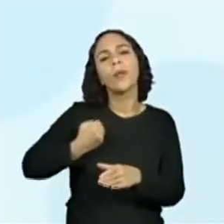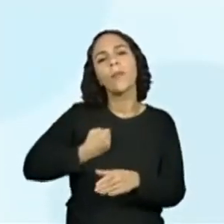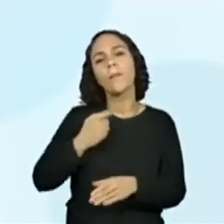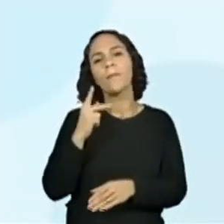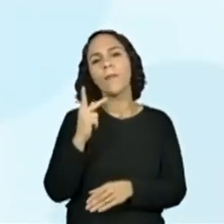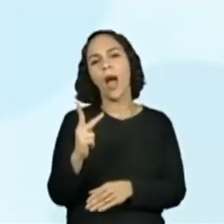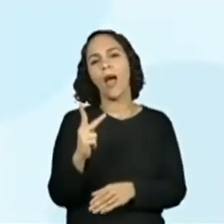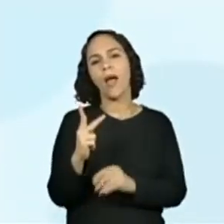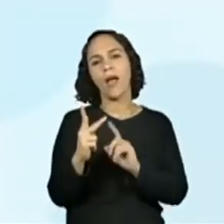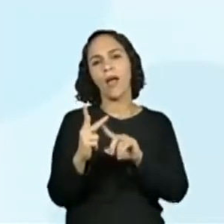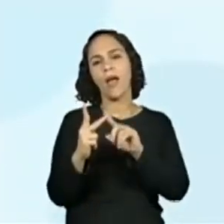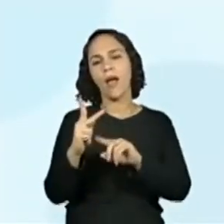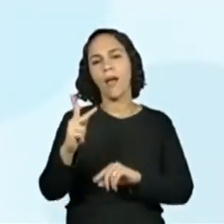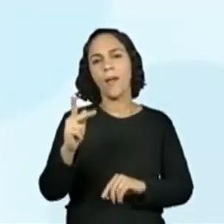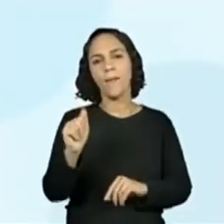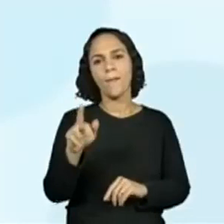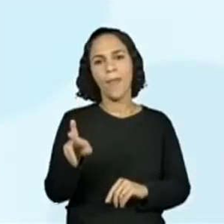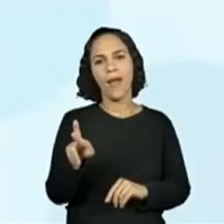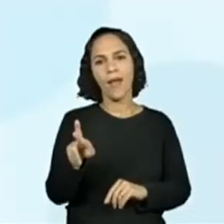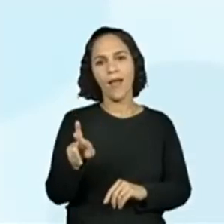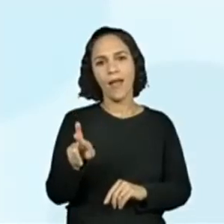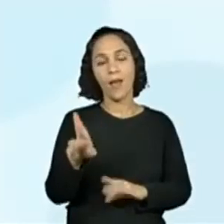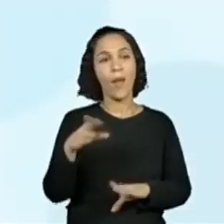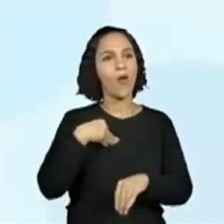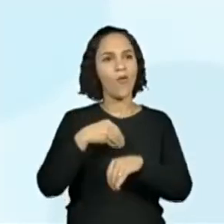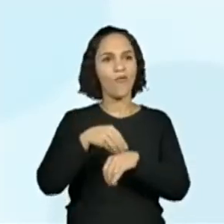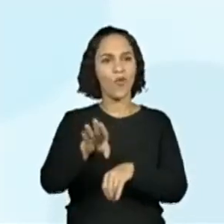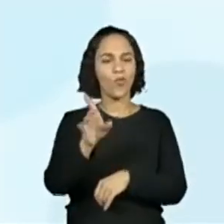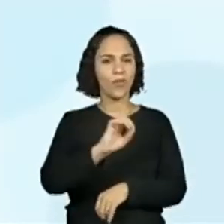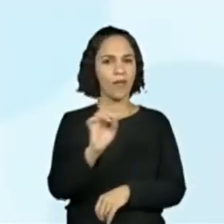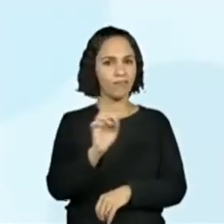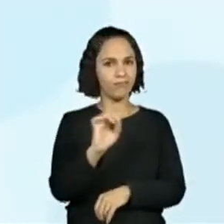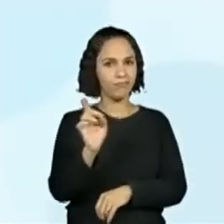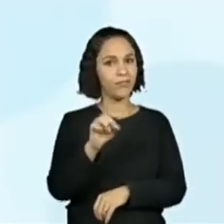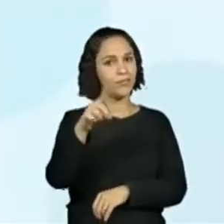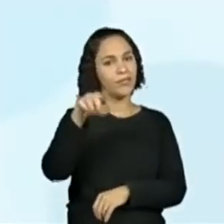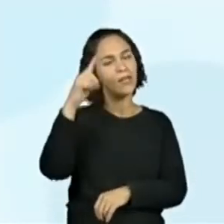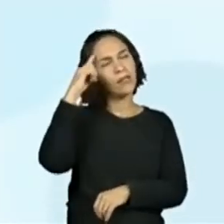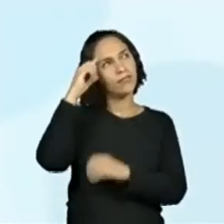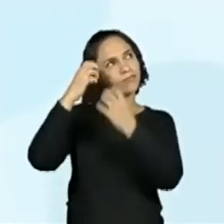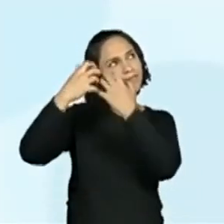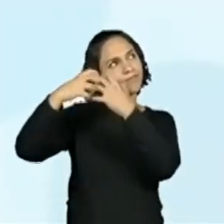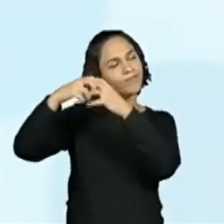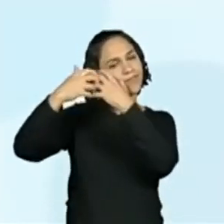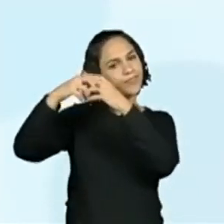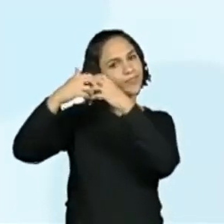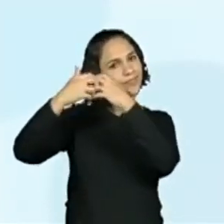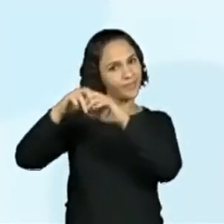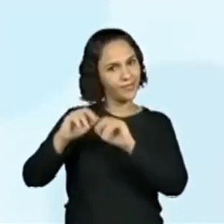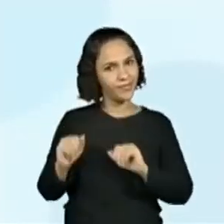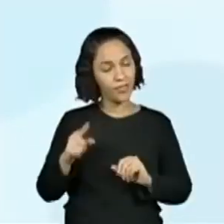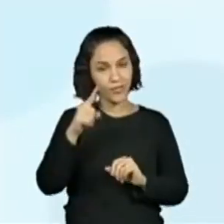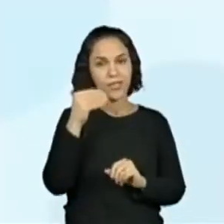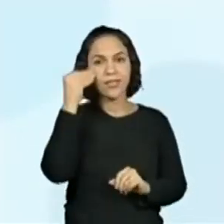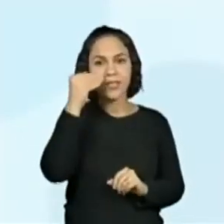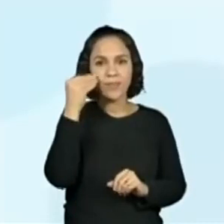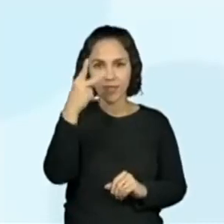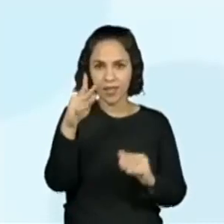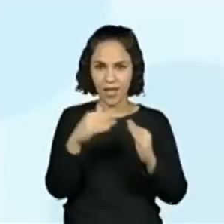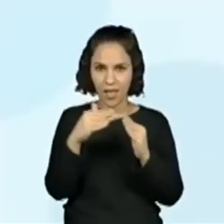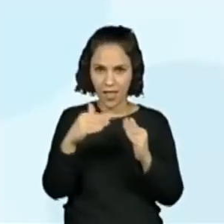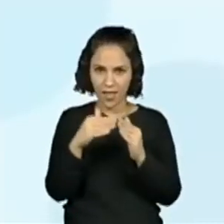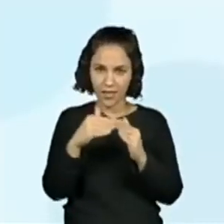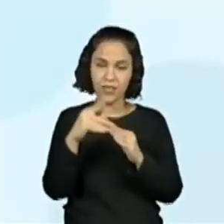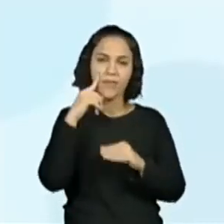Não é difícil, Prô? Não. Mas a gente também não vai contar. Eles vão pensar em casa. Então, vocês vão fazer o experimento em casa.